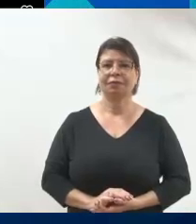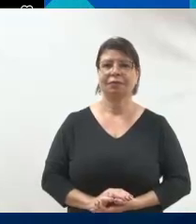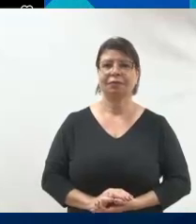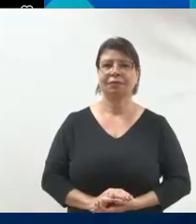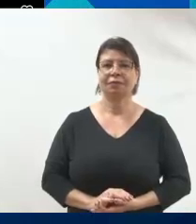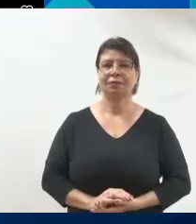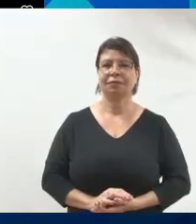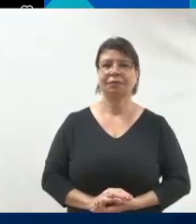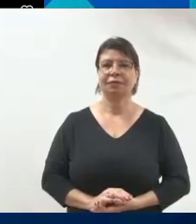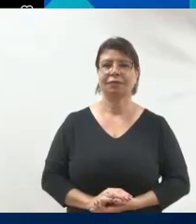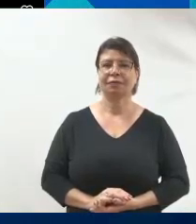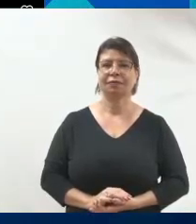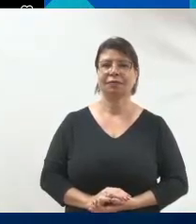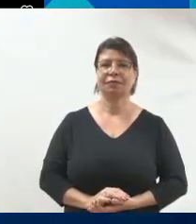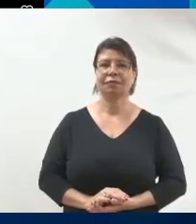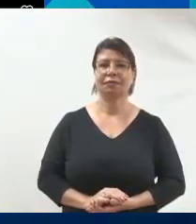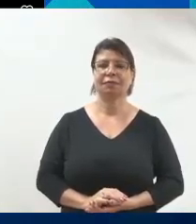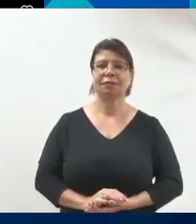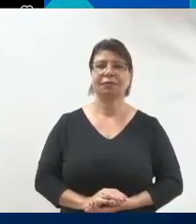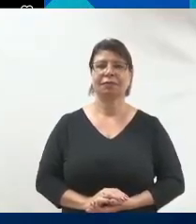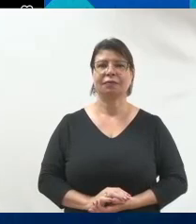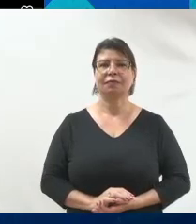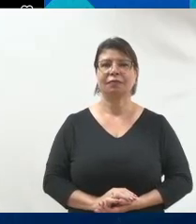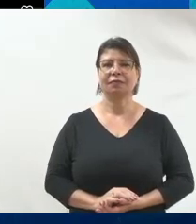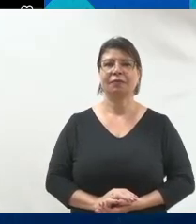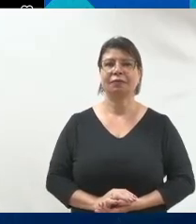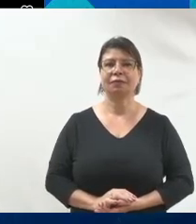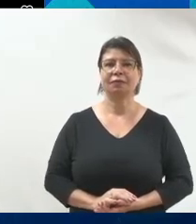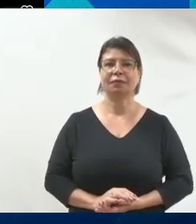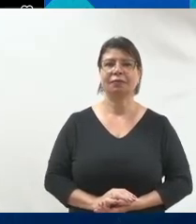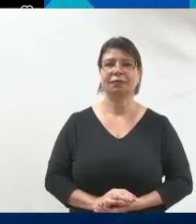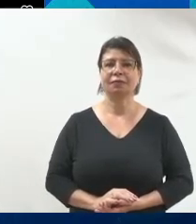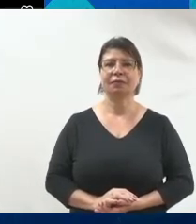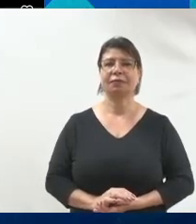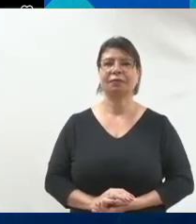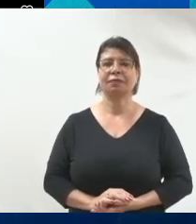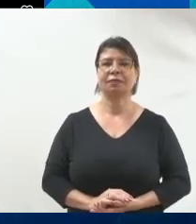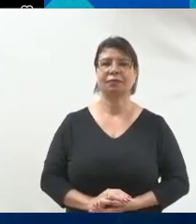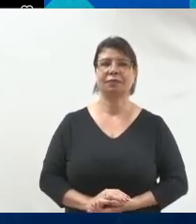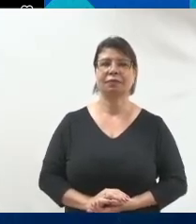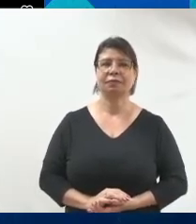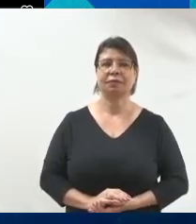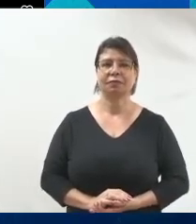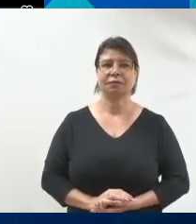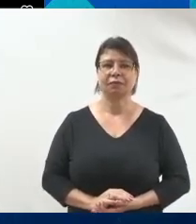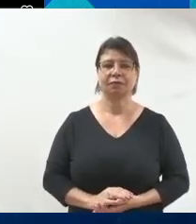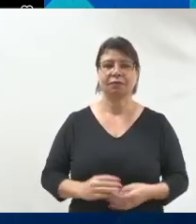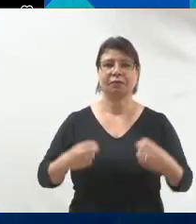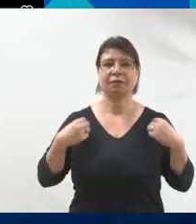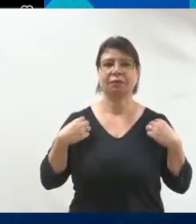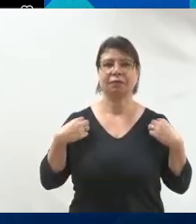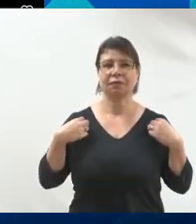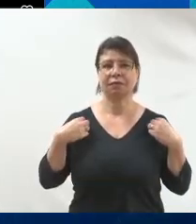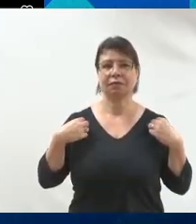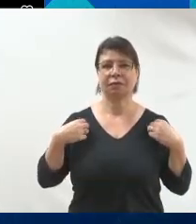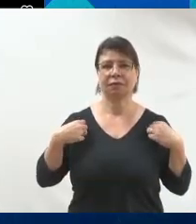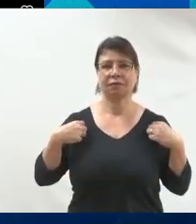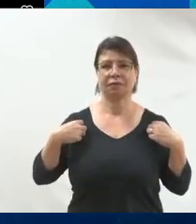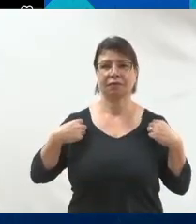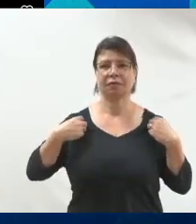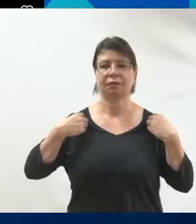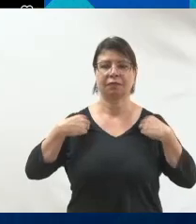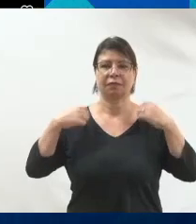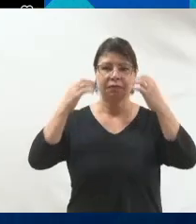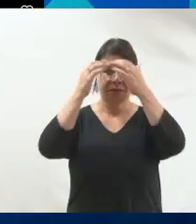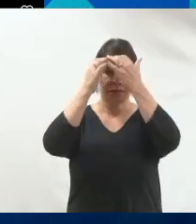eu não posso envergonhar a minha fé. Eu não posso envergonhar a minha família de desistir. E eu não posso envergonhar meus amigos, porque eu nunca envergonhei a minha